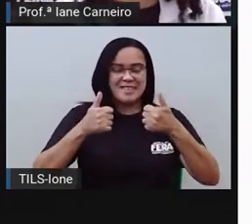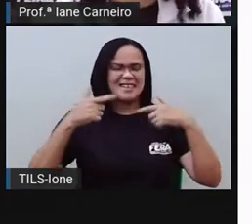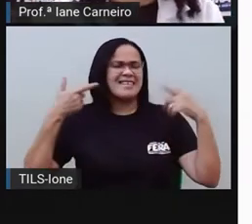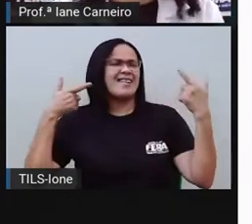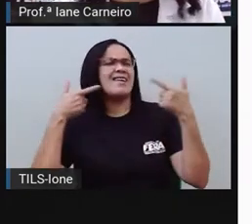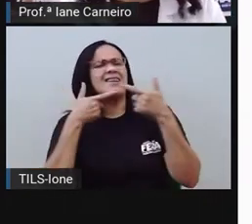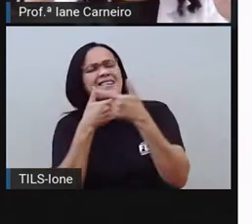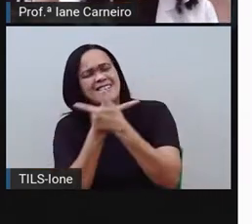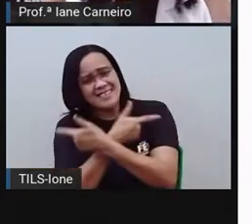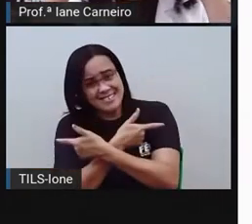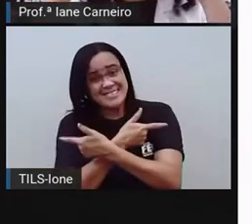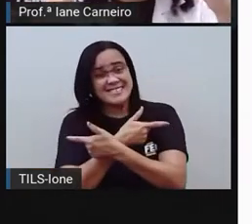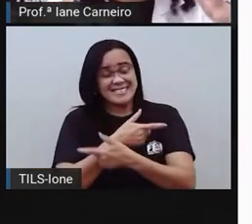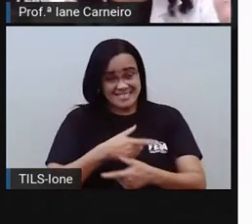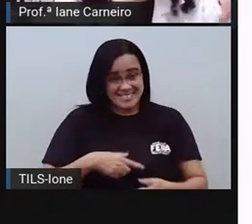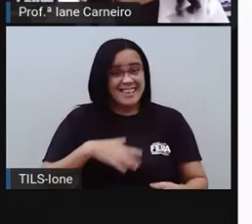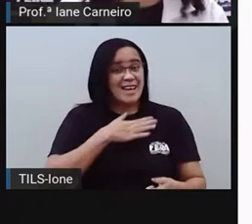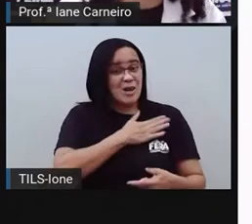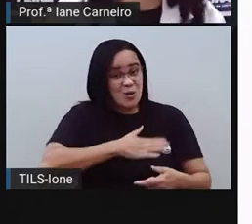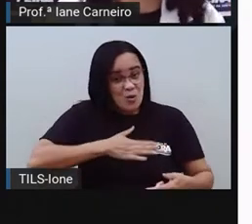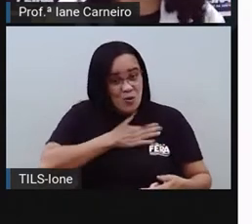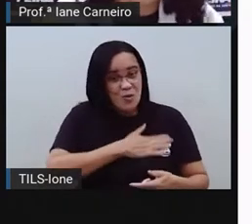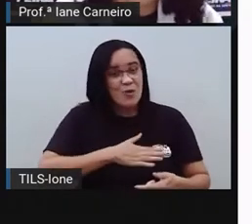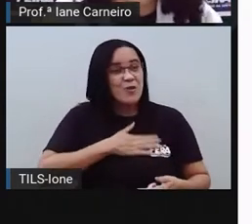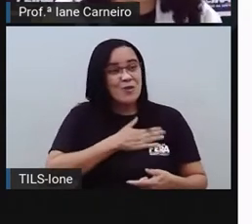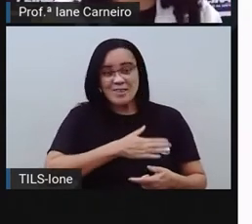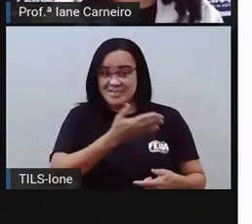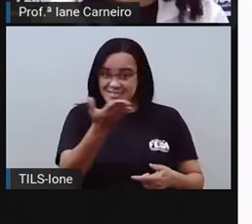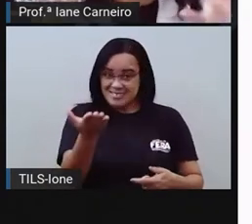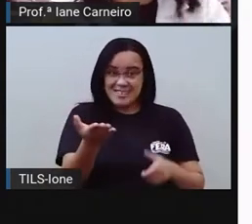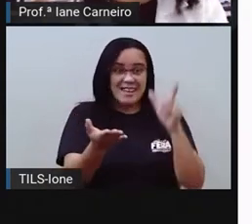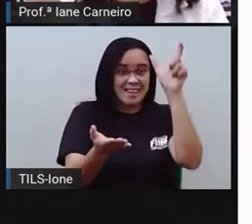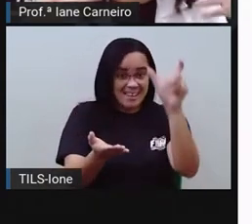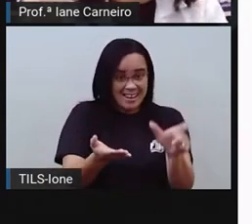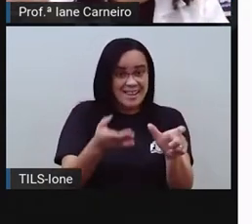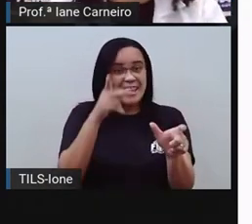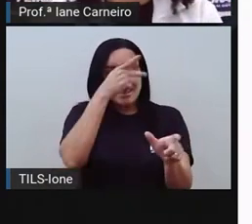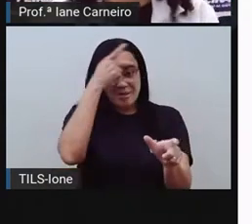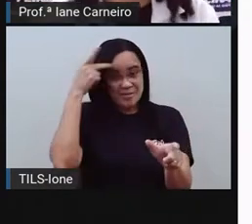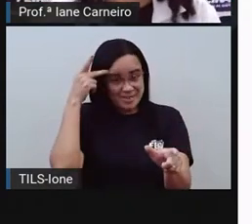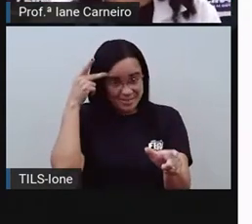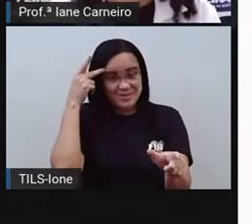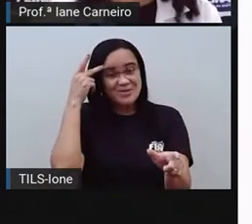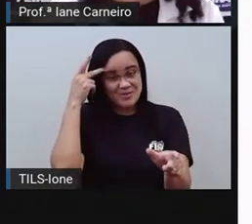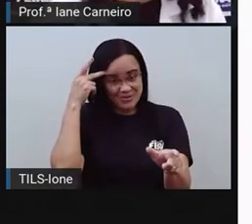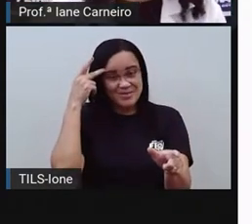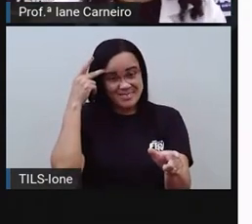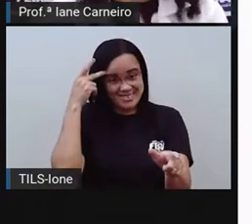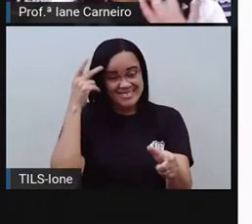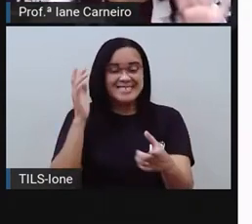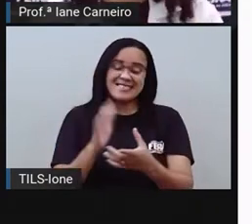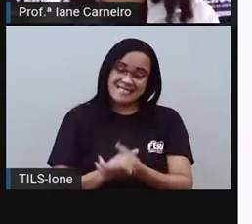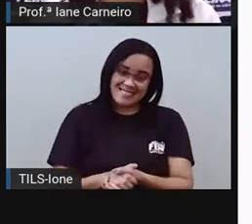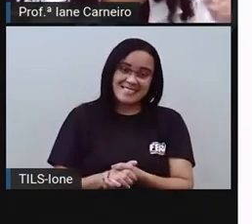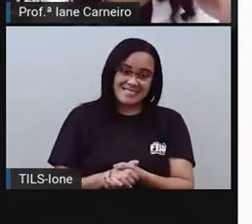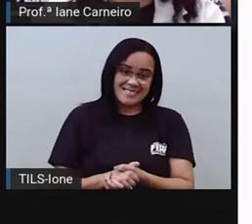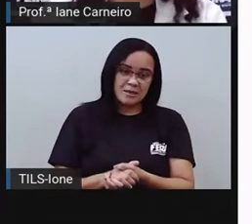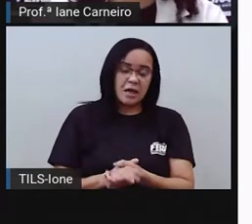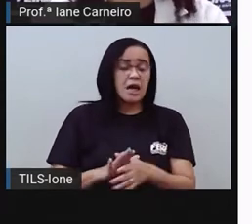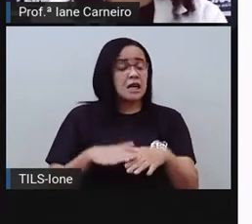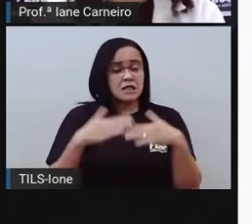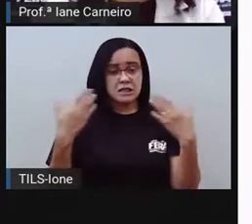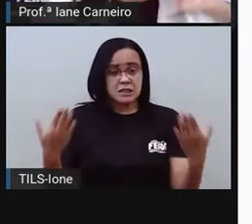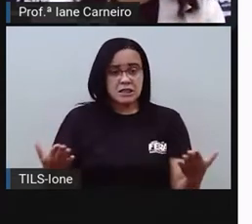bastante. É agradável a companhia daquela pessoa. Independente de como ela é. Então, nada disso